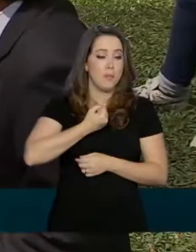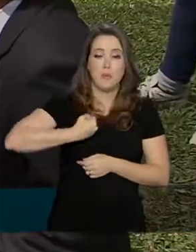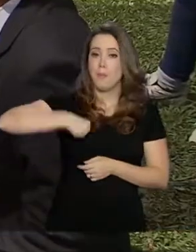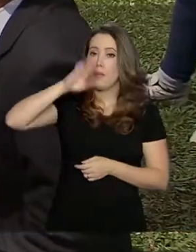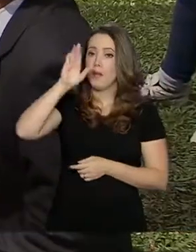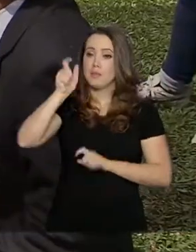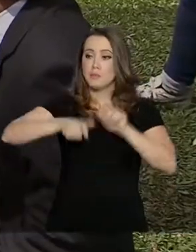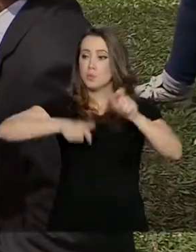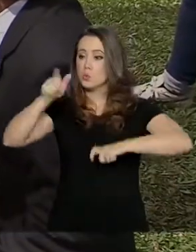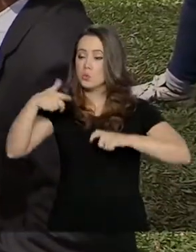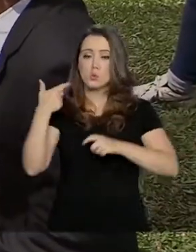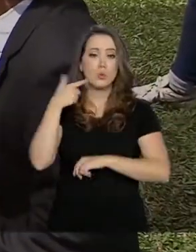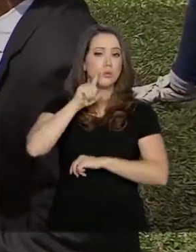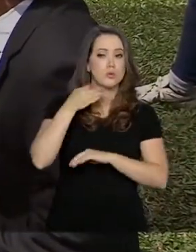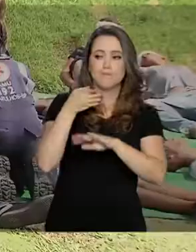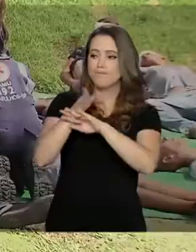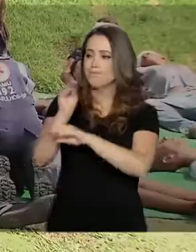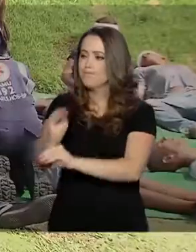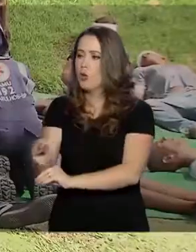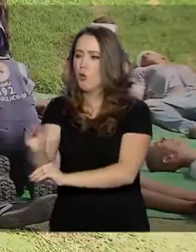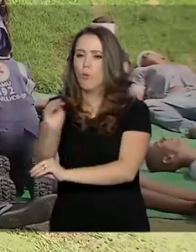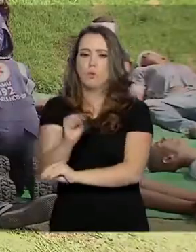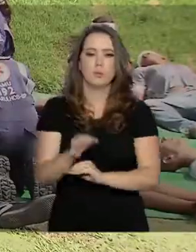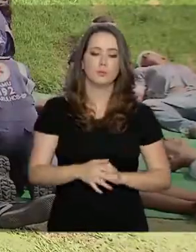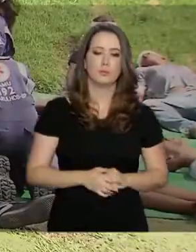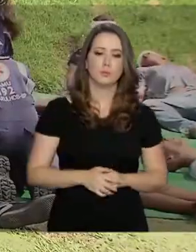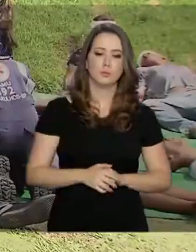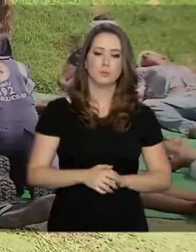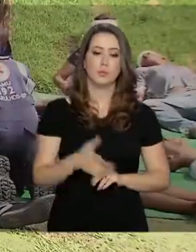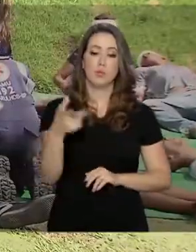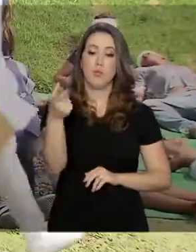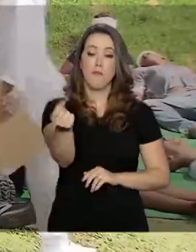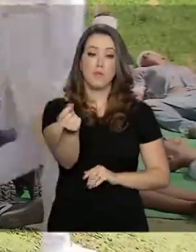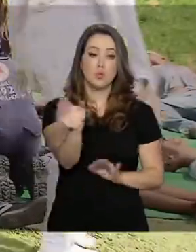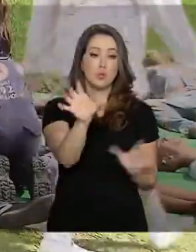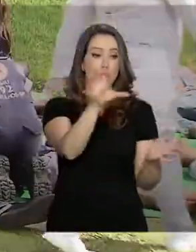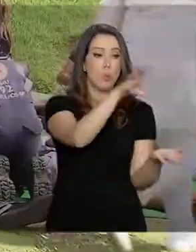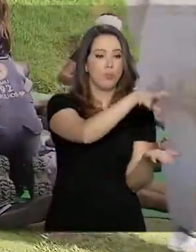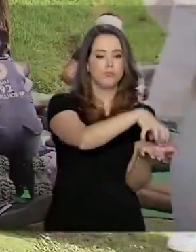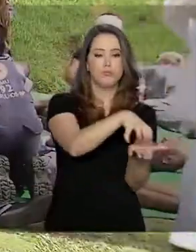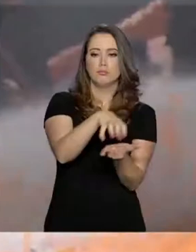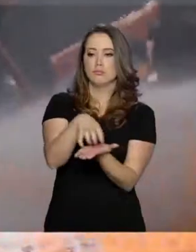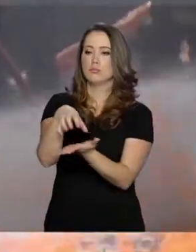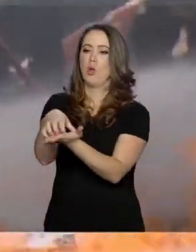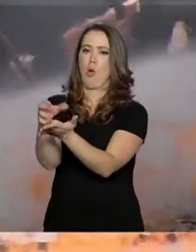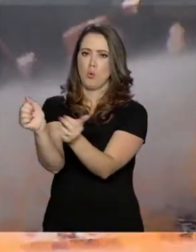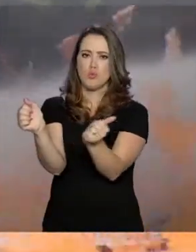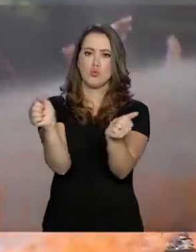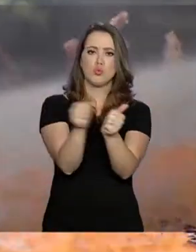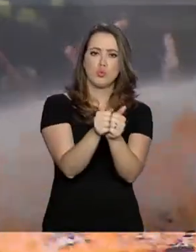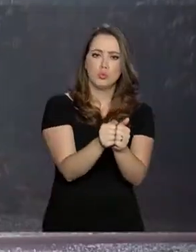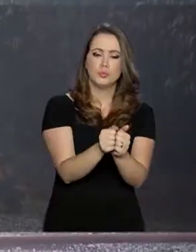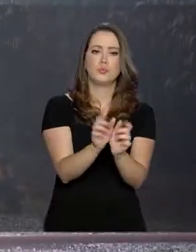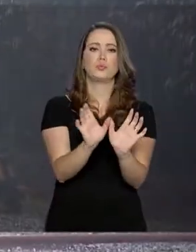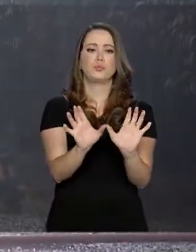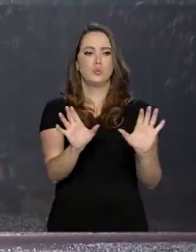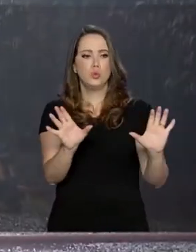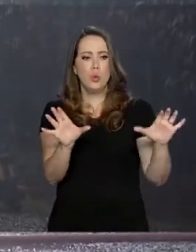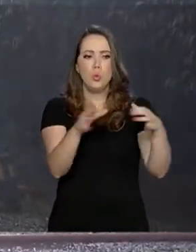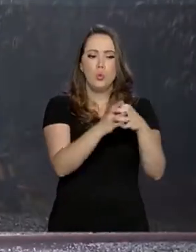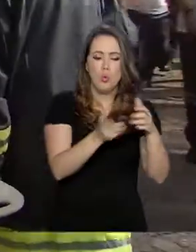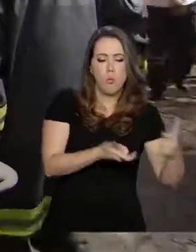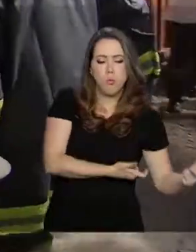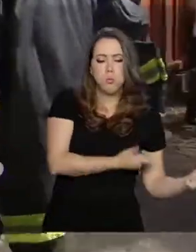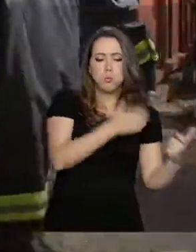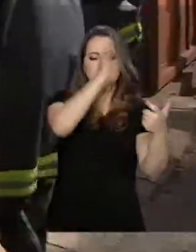o número de pacientes conseguiremos atender. Ao todo, 20 instituições participam da simulação. Corpo de bombeiros, polícia militar,